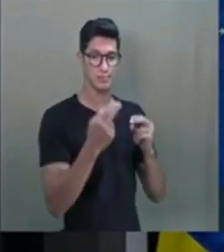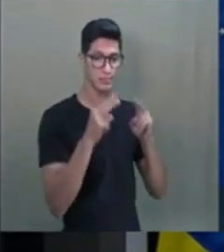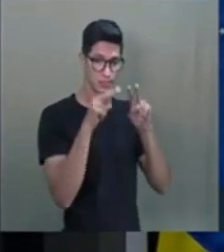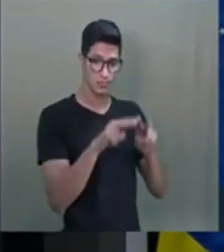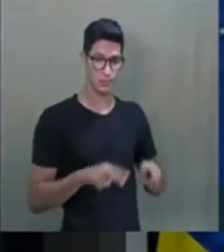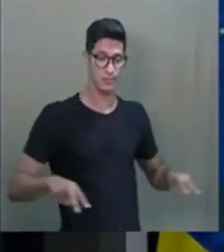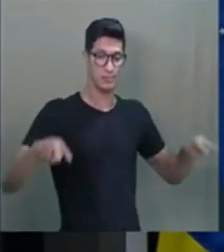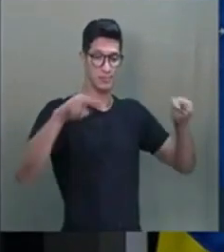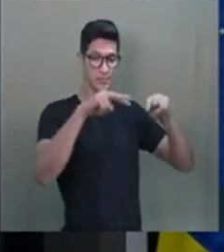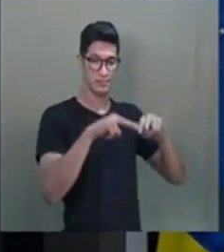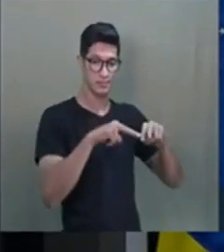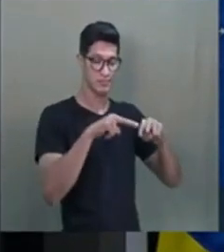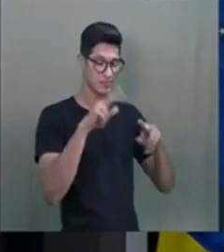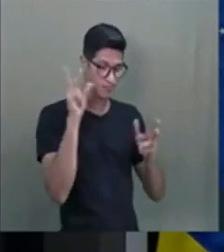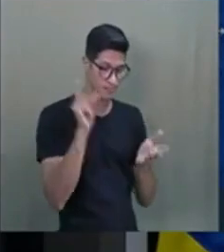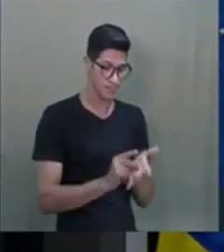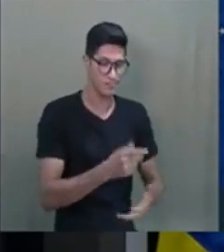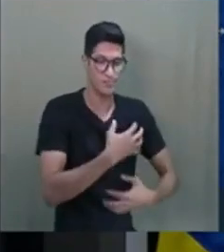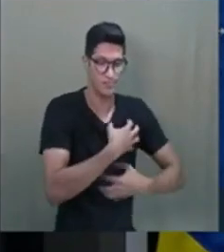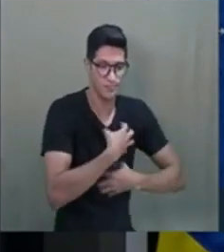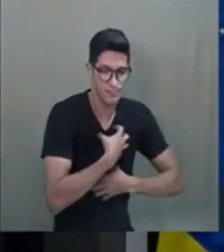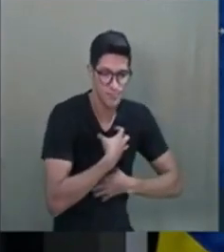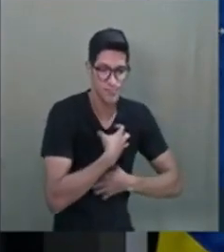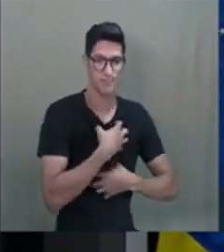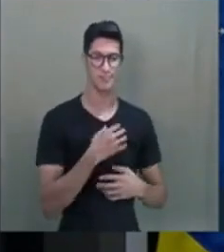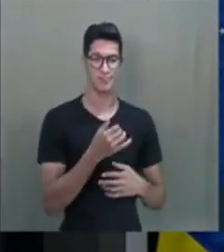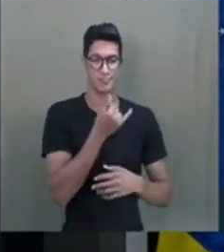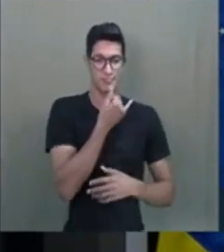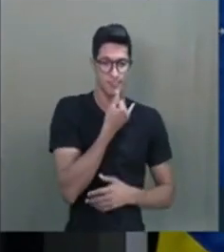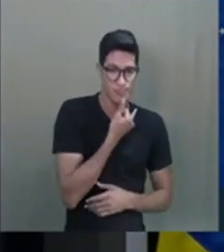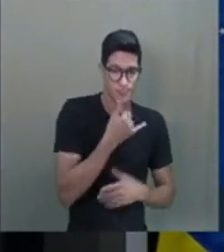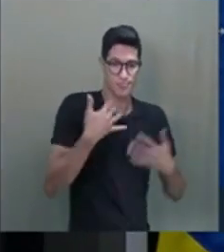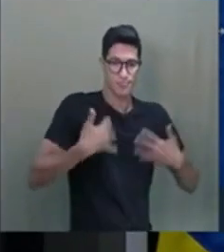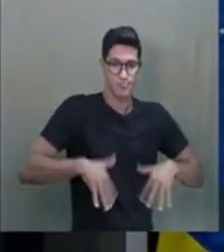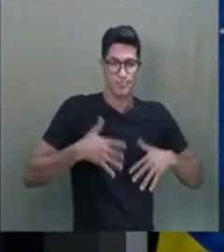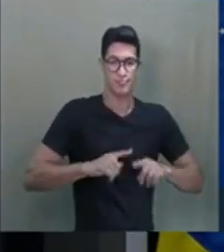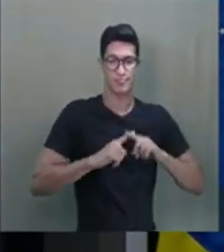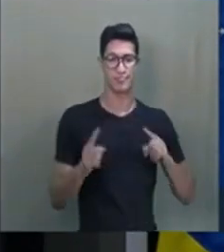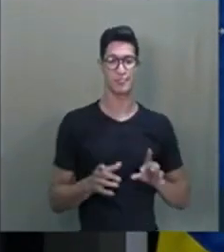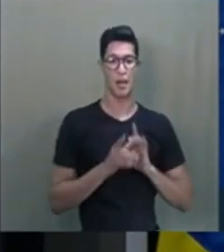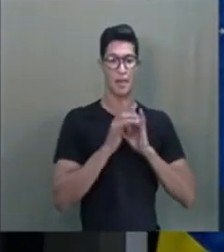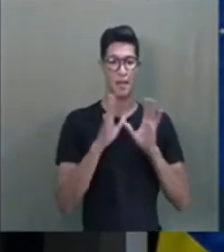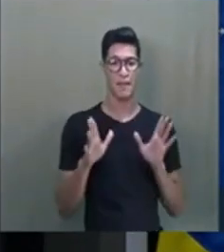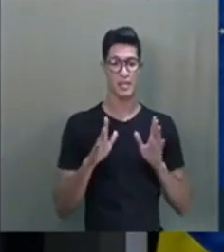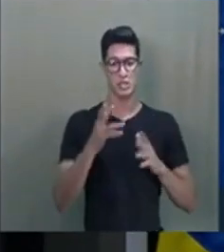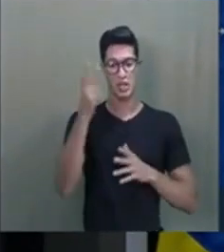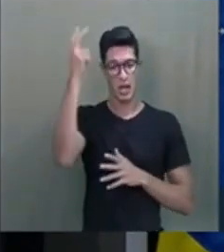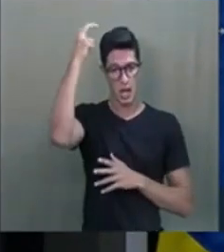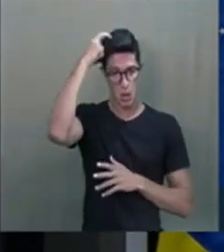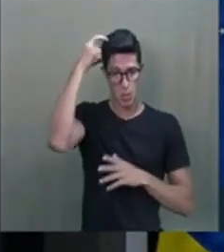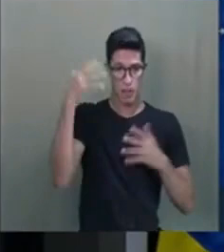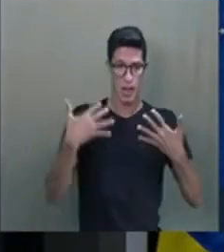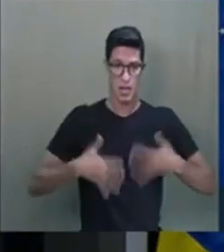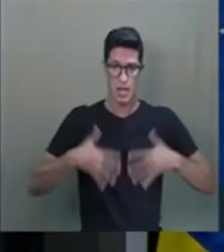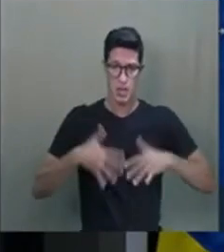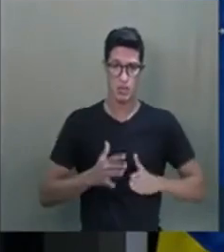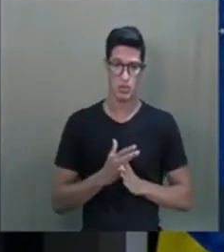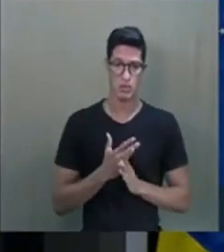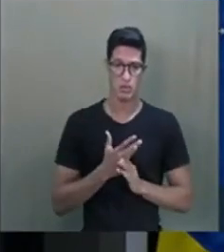visão de realmente sentir a dor, de lamentar a dor, mas permitir que a culpa e a dor,